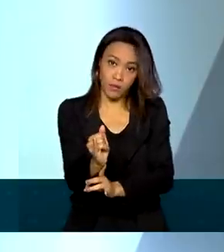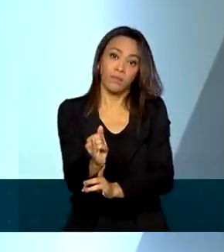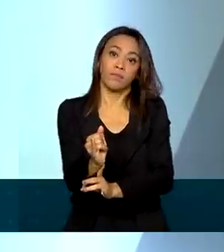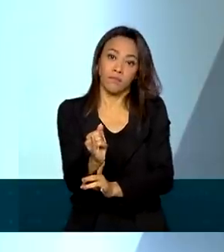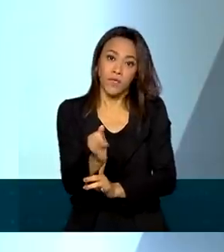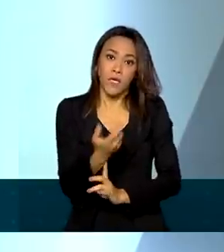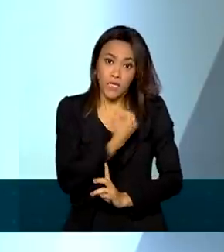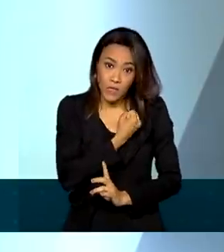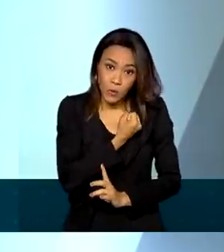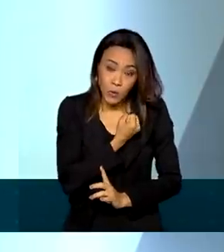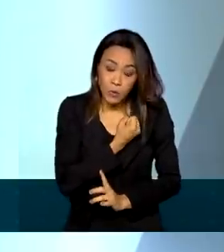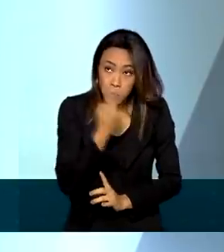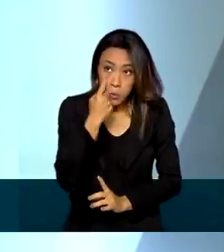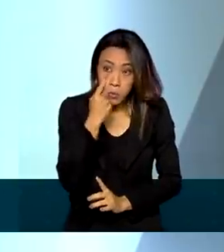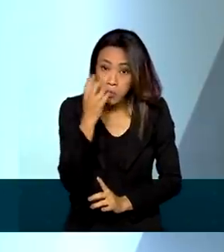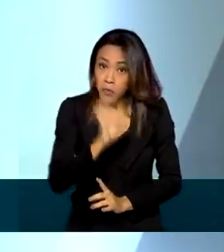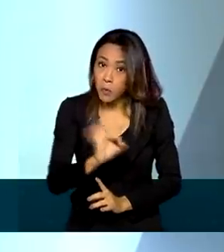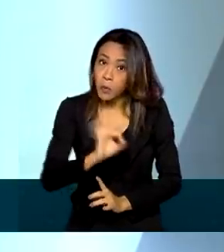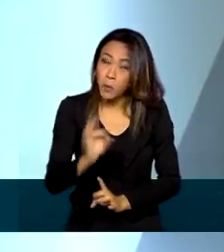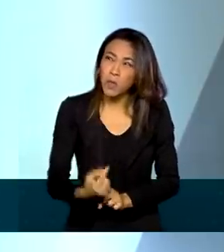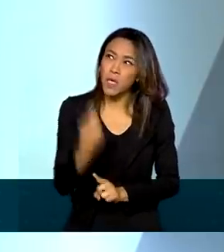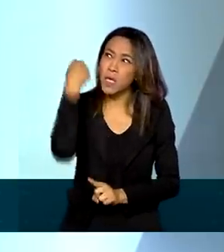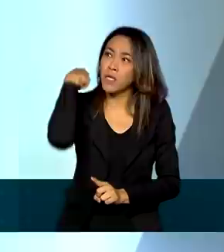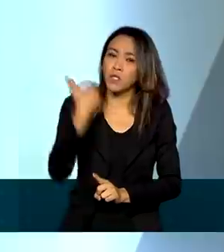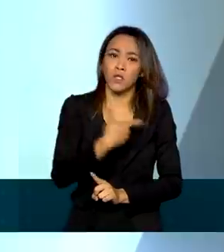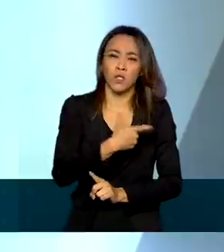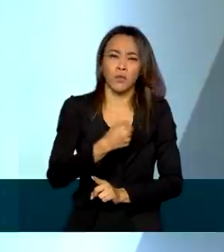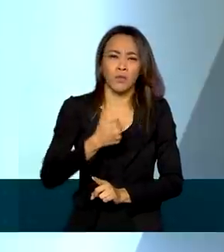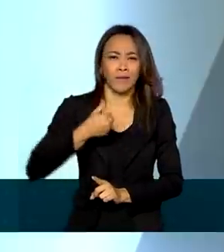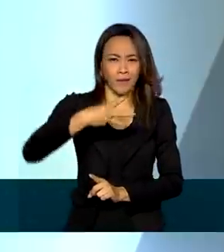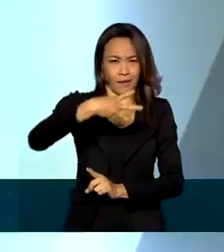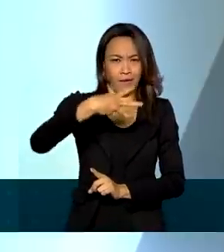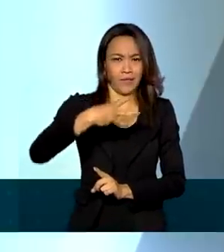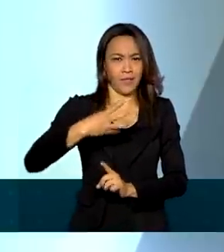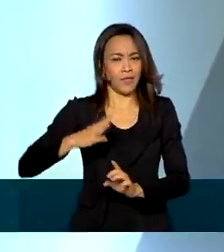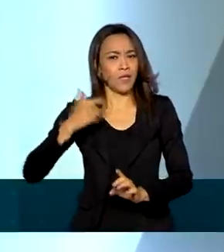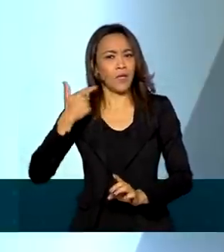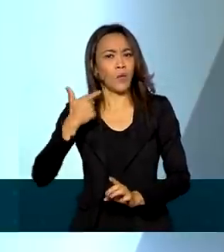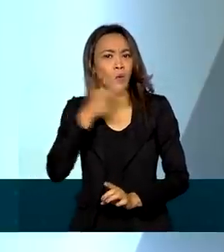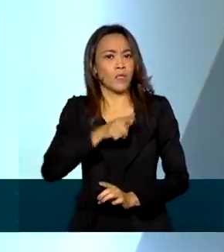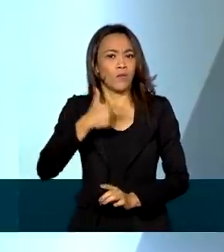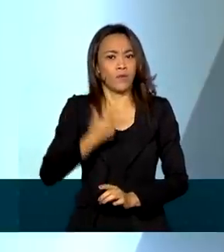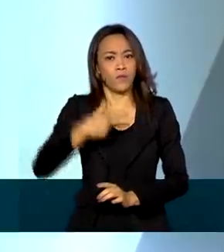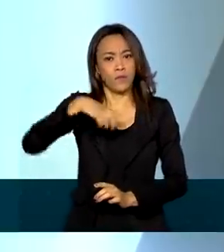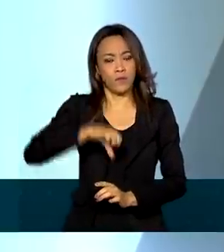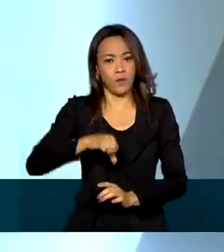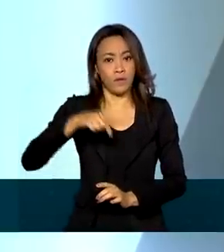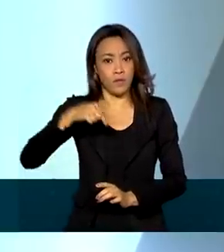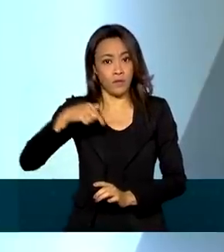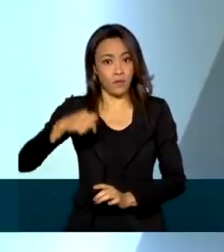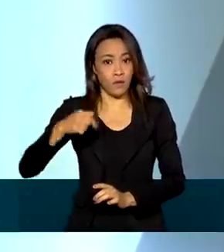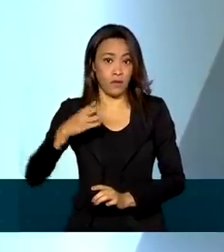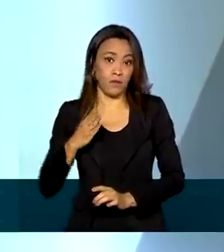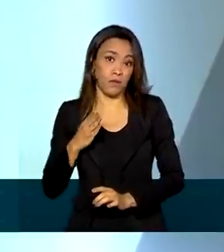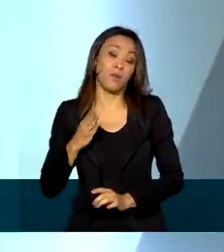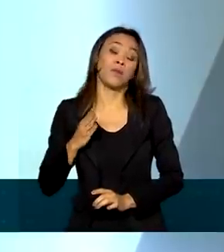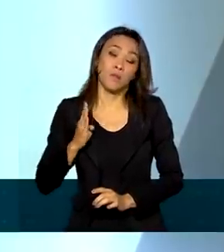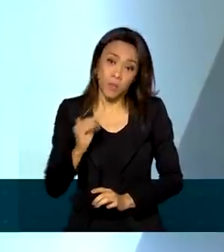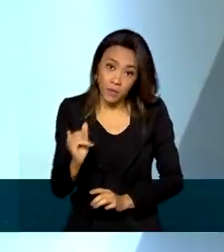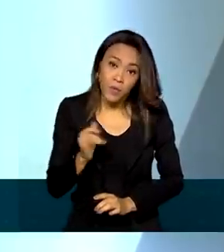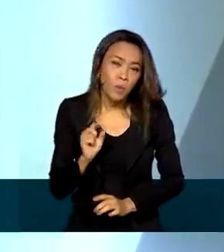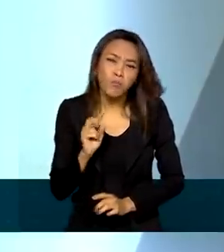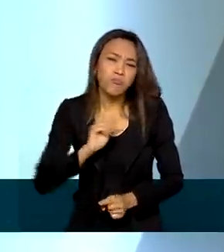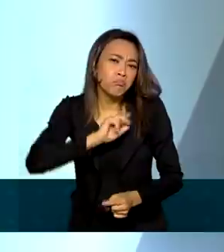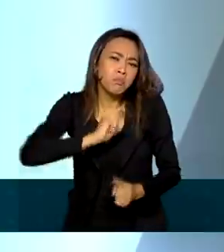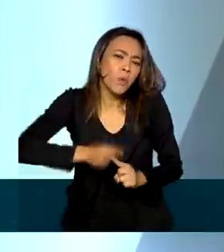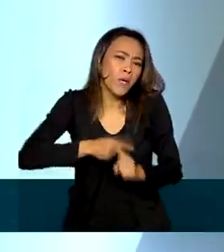um número que não se via desde 2013, quando o superávit atingiu, então, R$ 29,77 bilhões. Quais as razões para esse